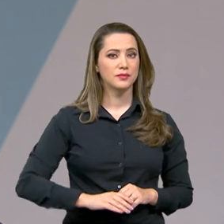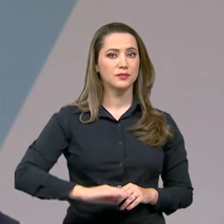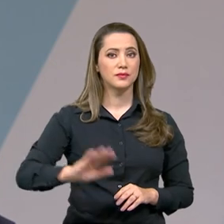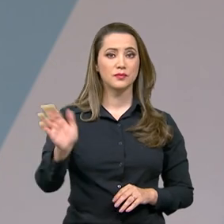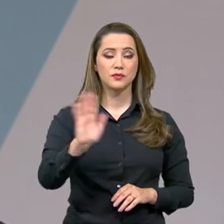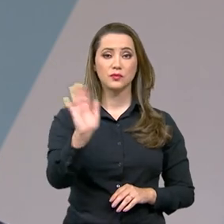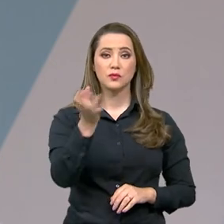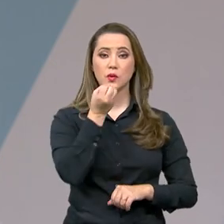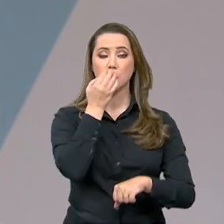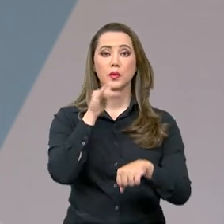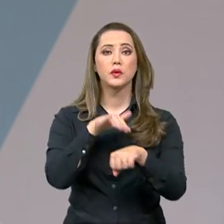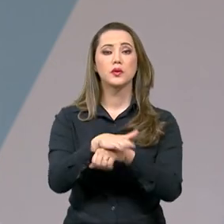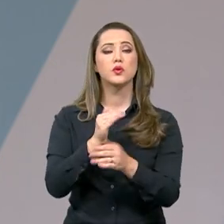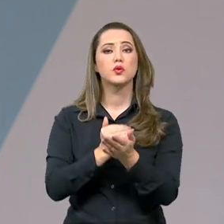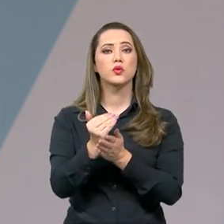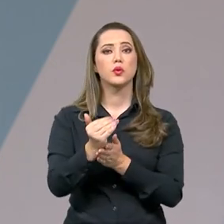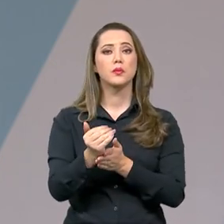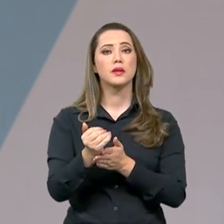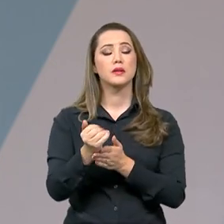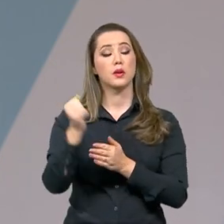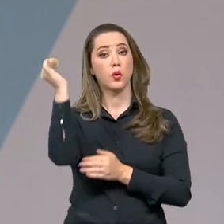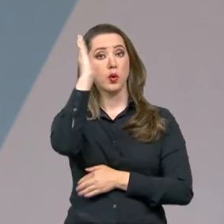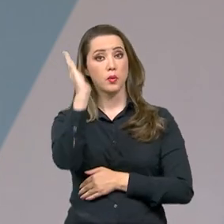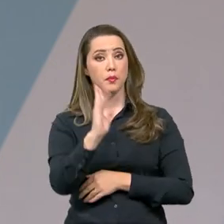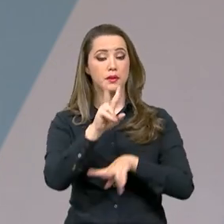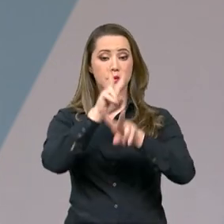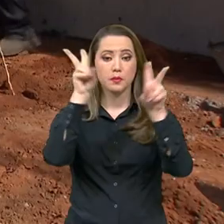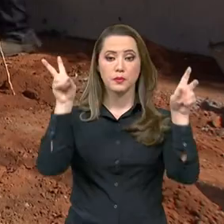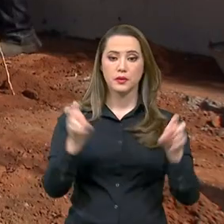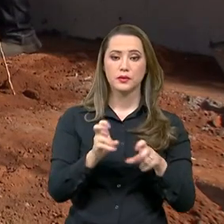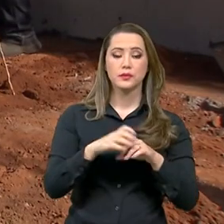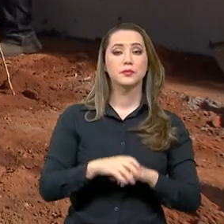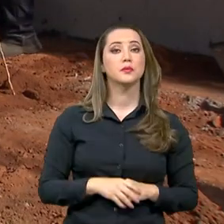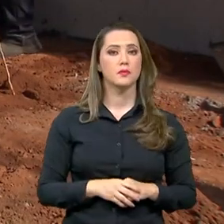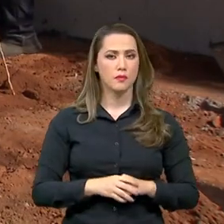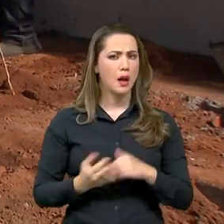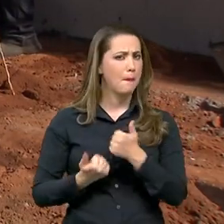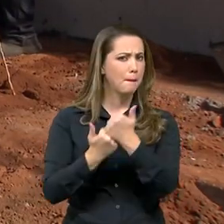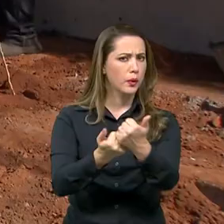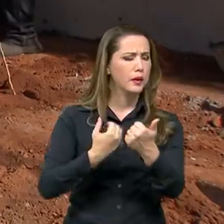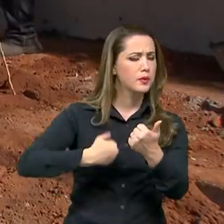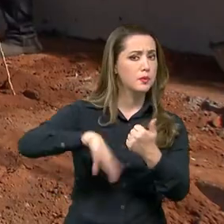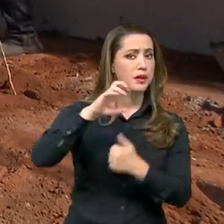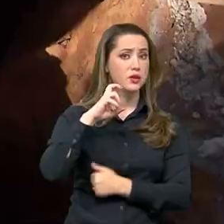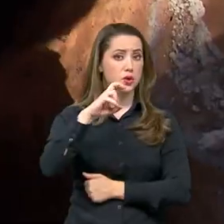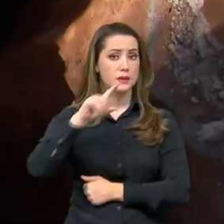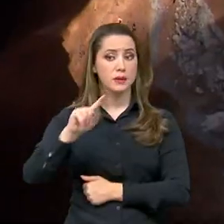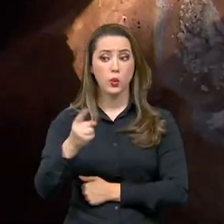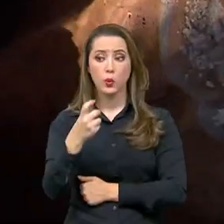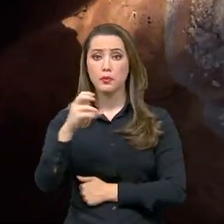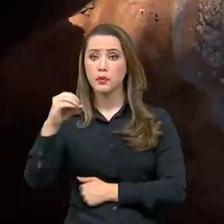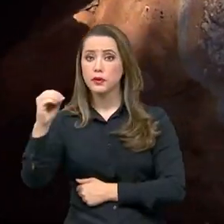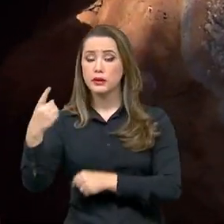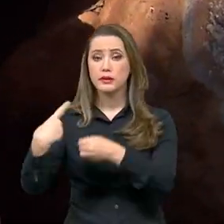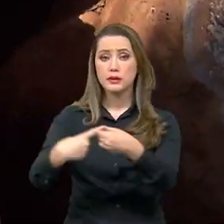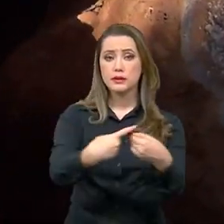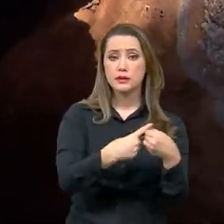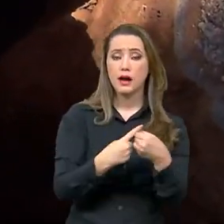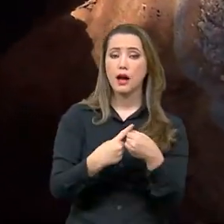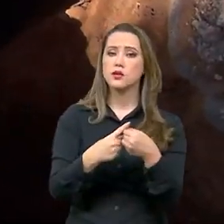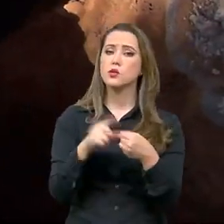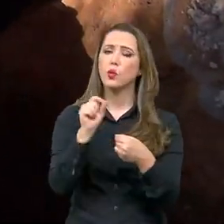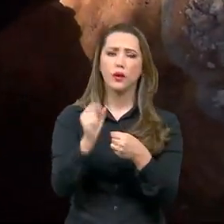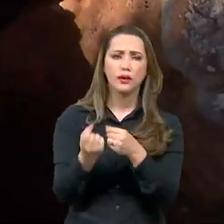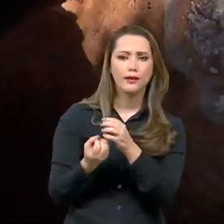Olá, boa noite. Começa agora mais um Brasil em Pauta. Apoiar os mais de 5.500 municípios com a